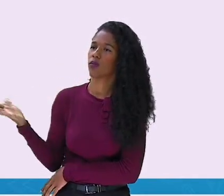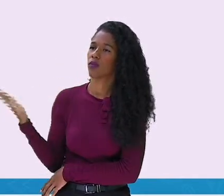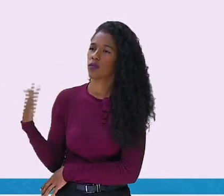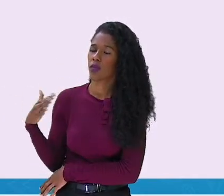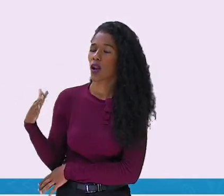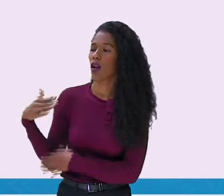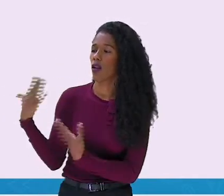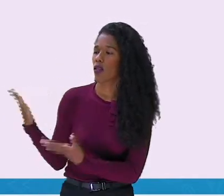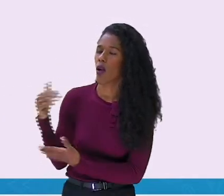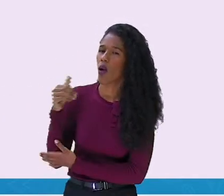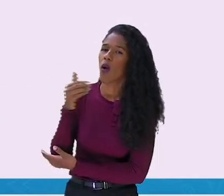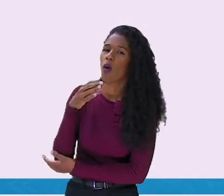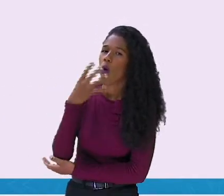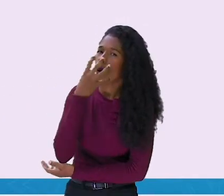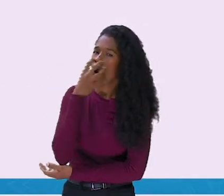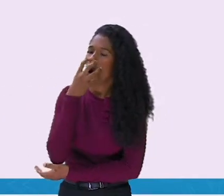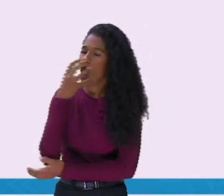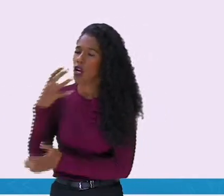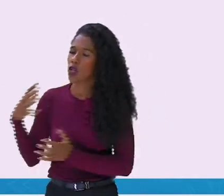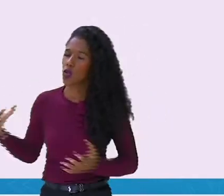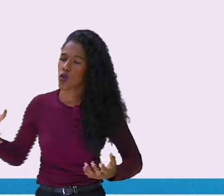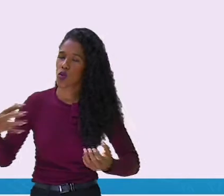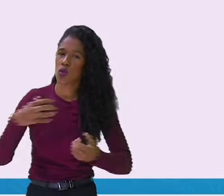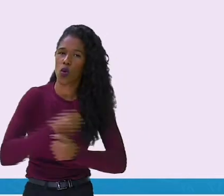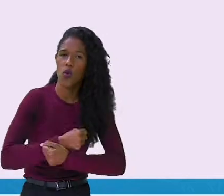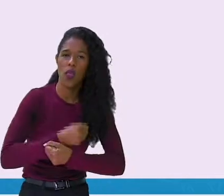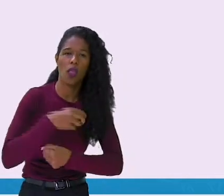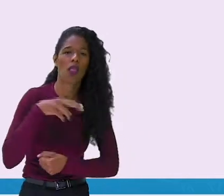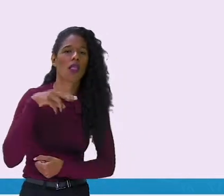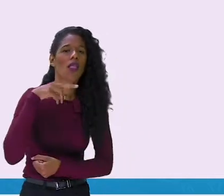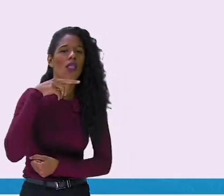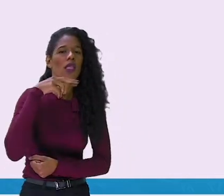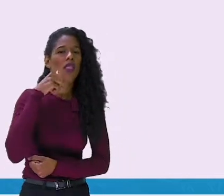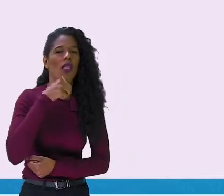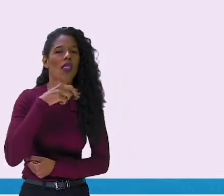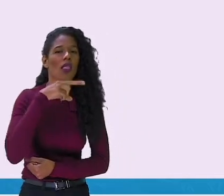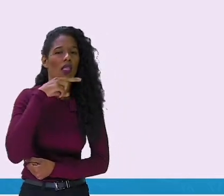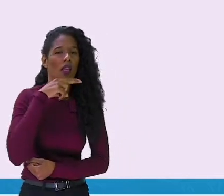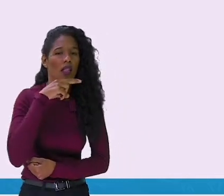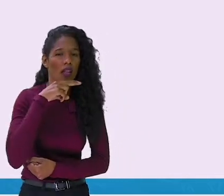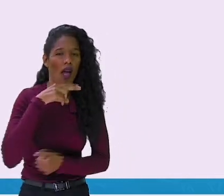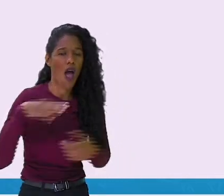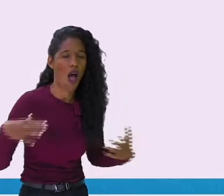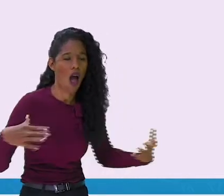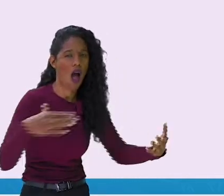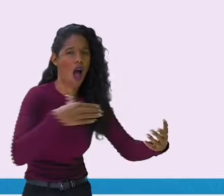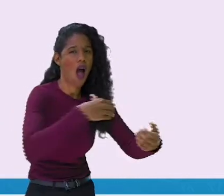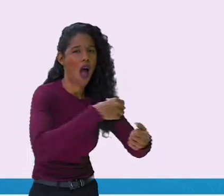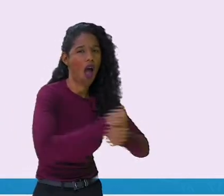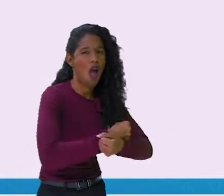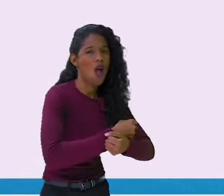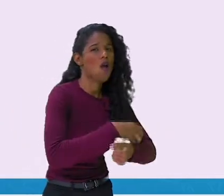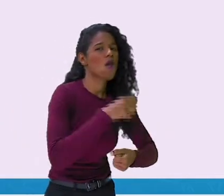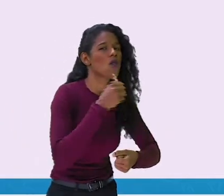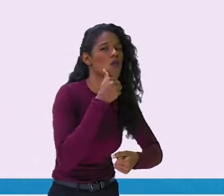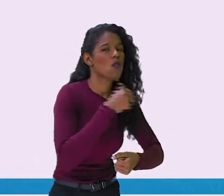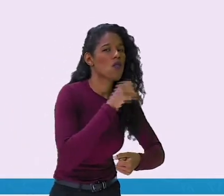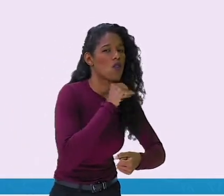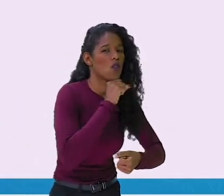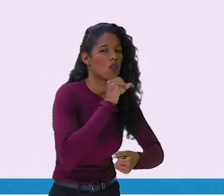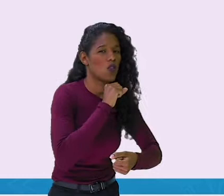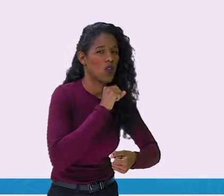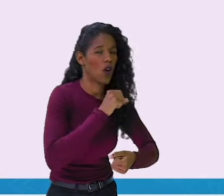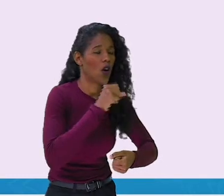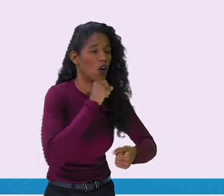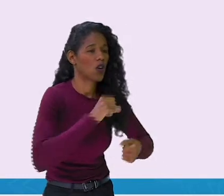neta. A neta na avó. A avó no vovô e o vovô no rabanete.